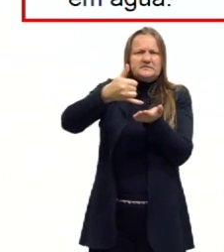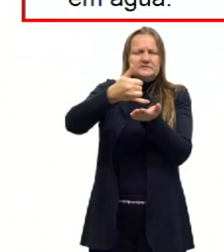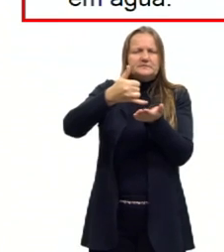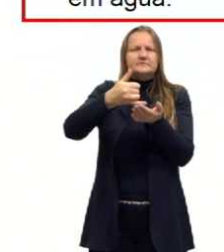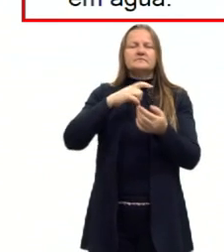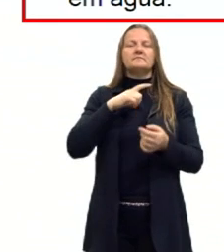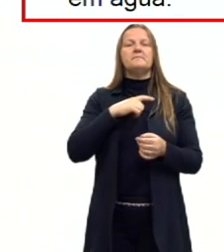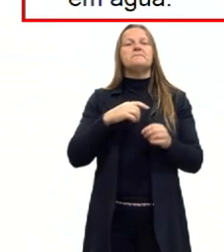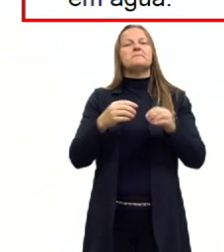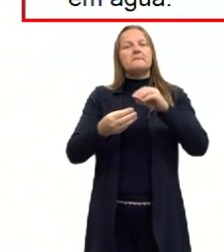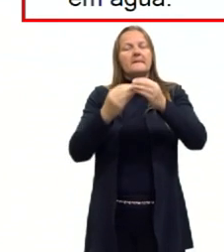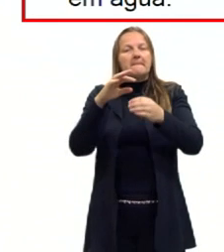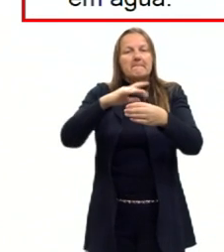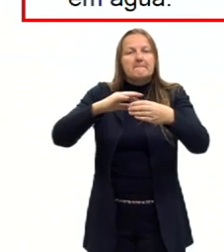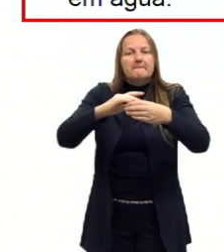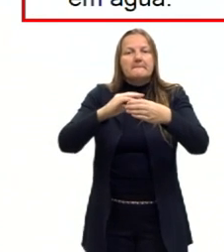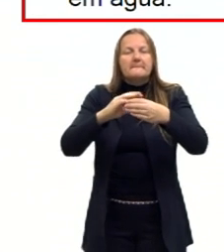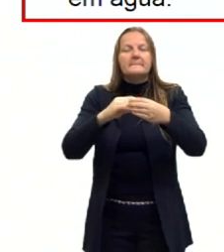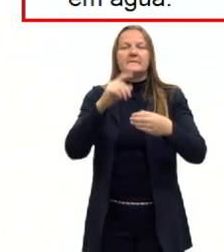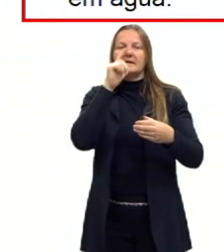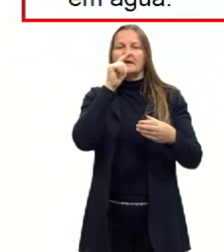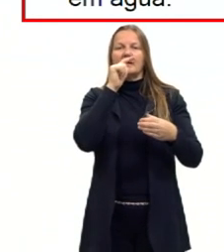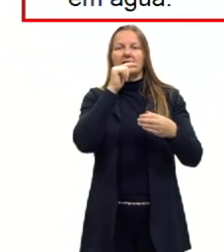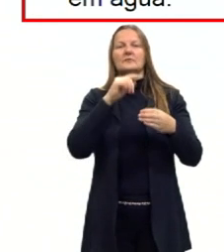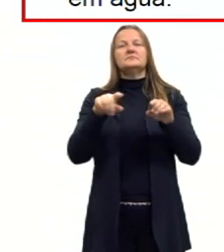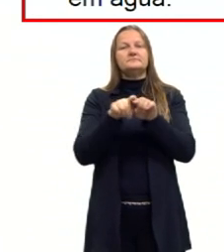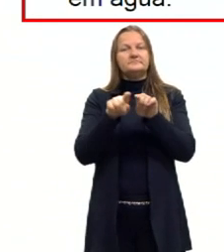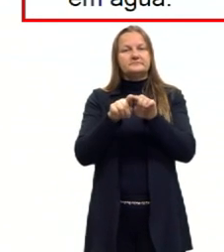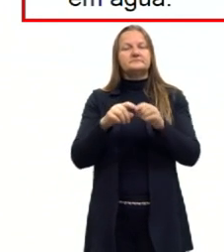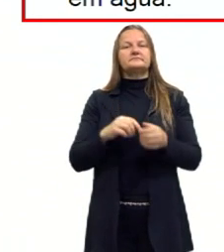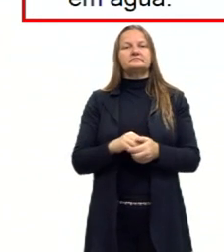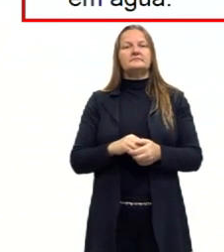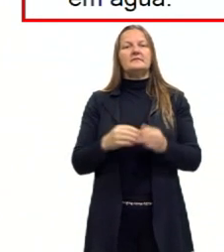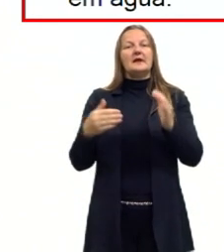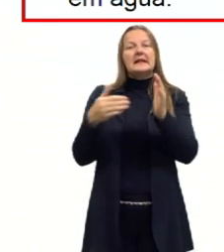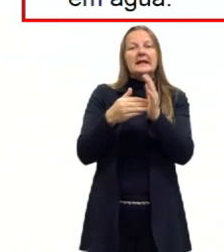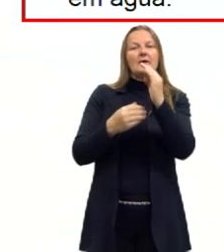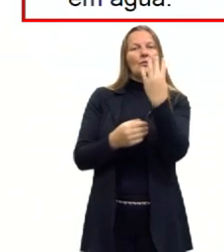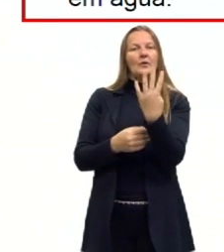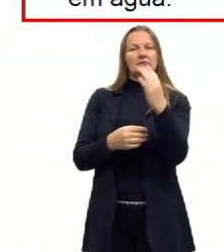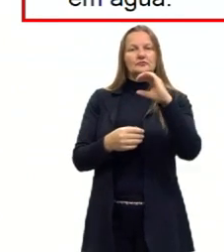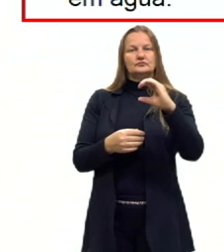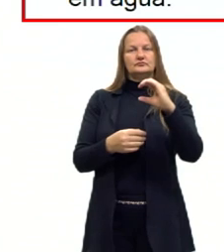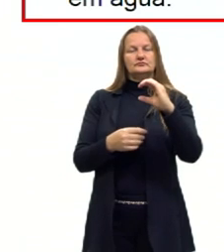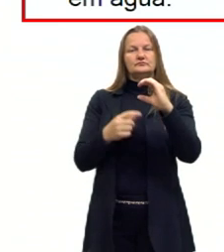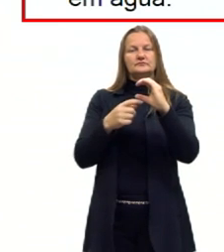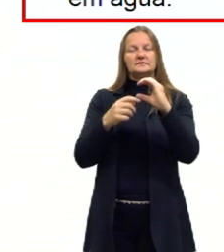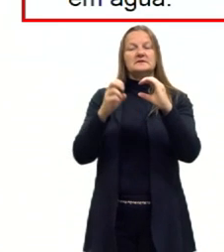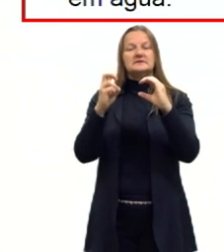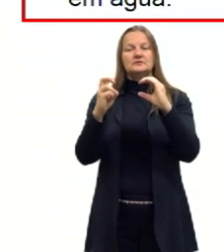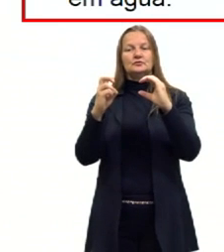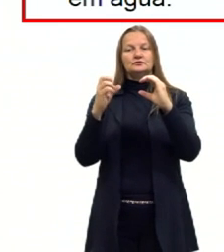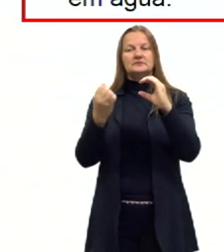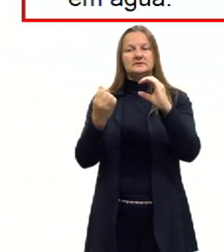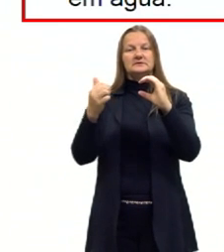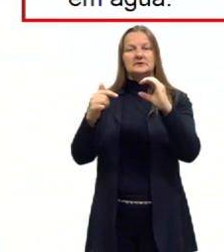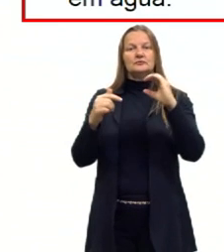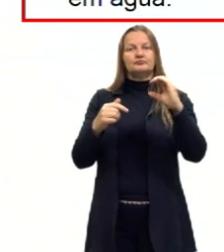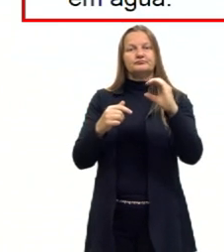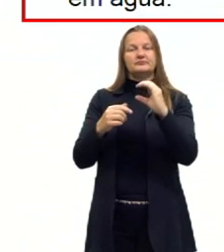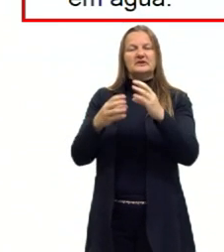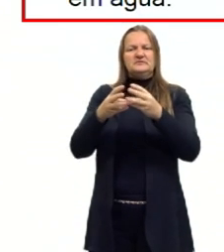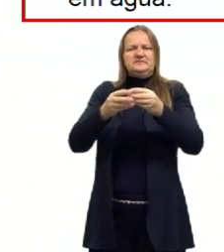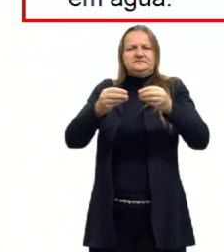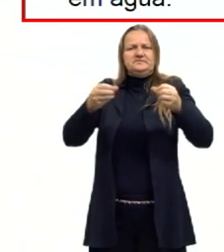tem uma cadeia carbônica pequena, até quatro carbonos na cadeia carbônica, a partir de cinco vai aumentando a viscosidade